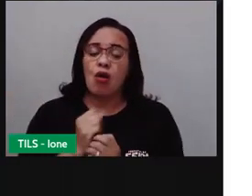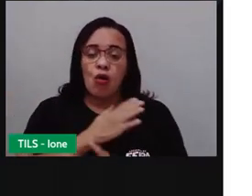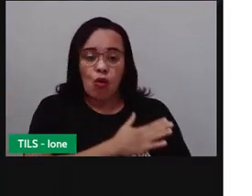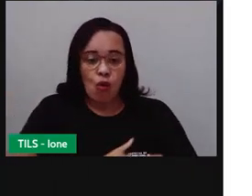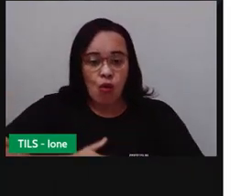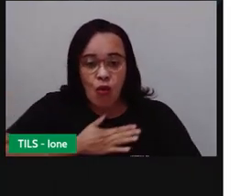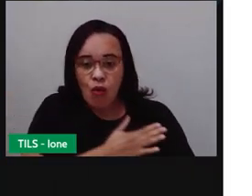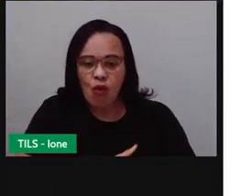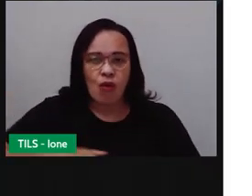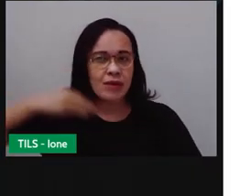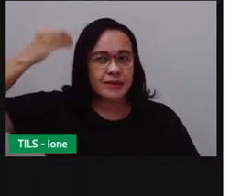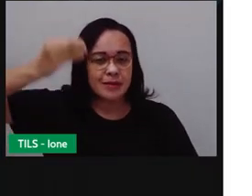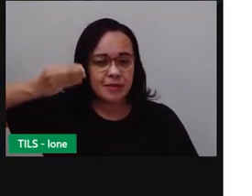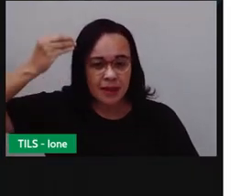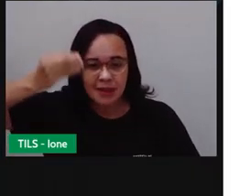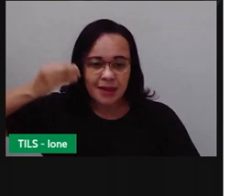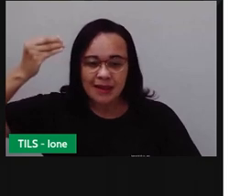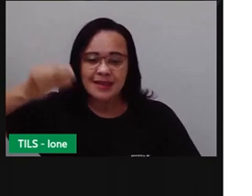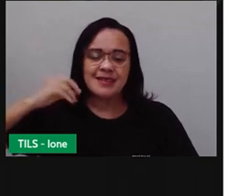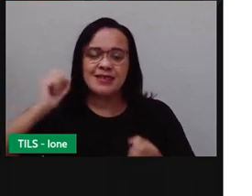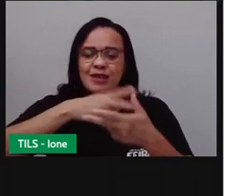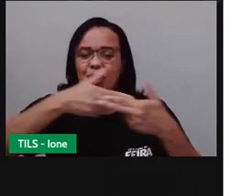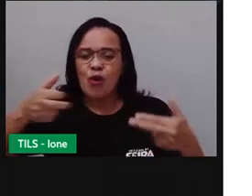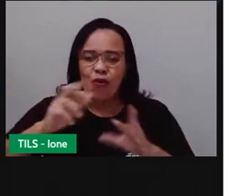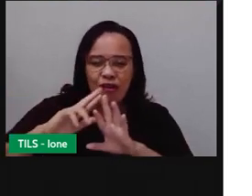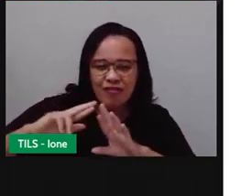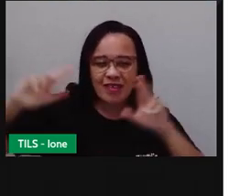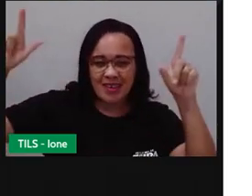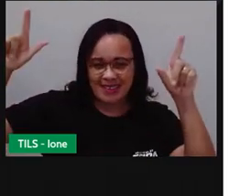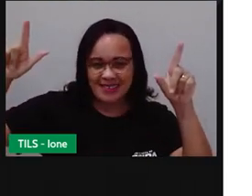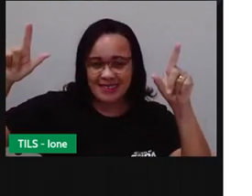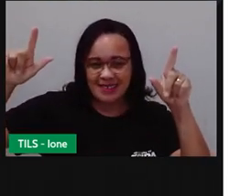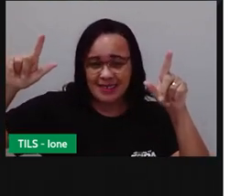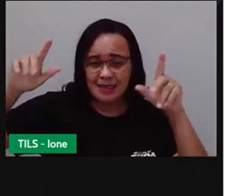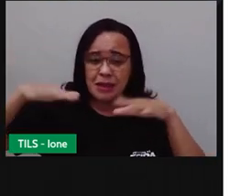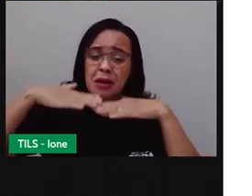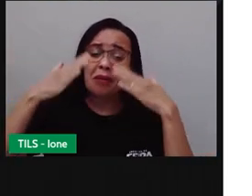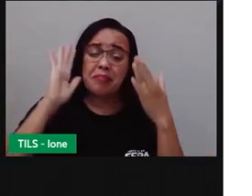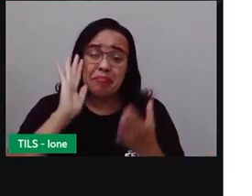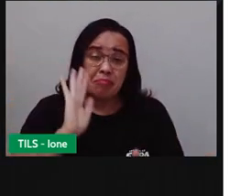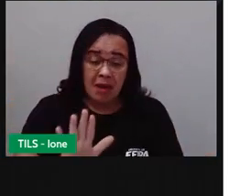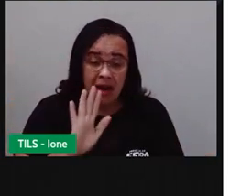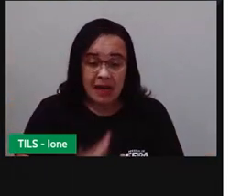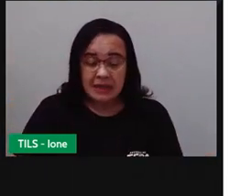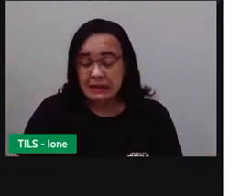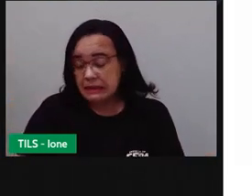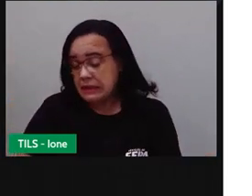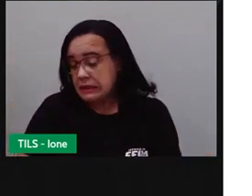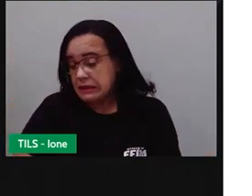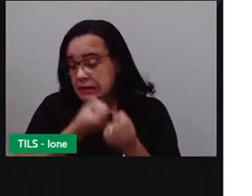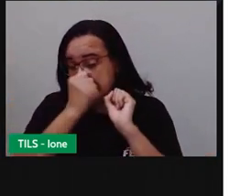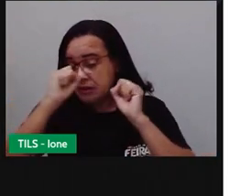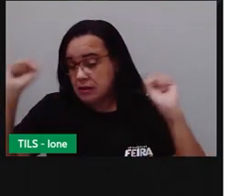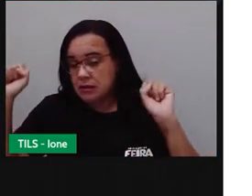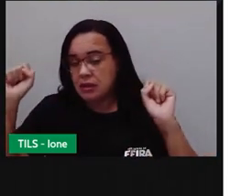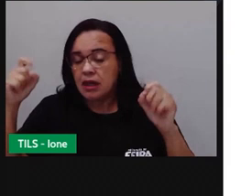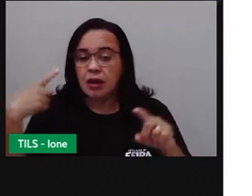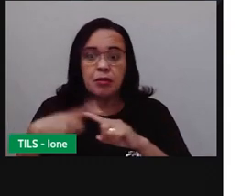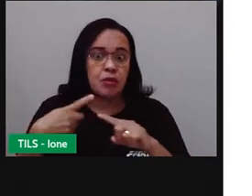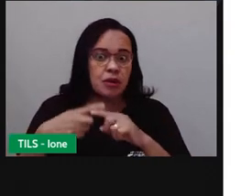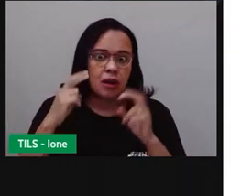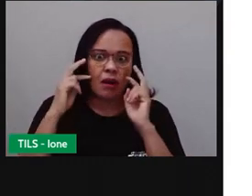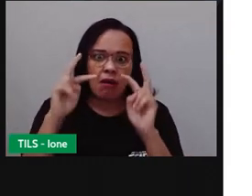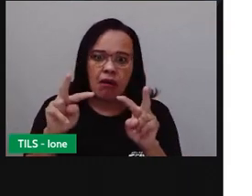novas experiências. Mas é bastante estressante por quê? Por conta dessa imagem que está aí. Quem de vocês aí